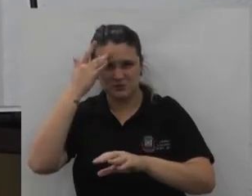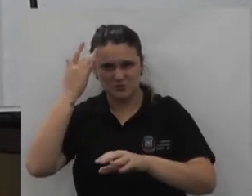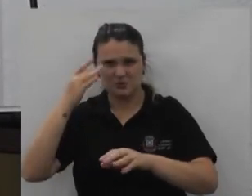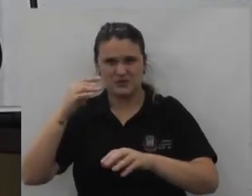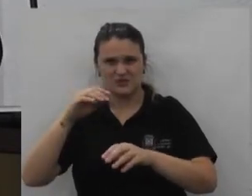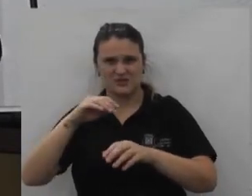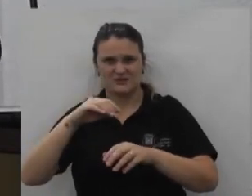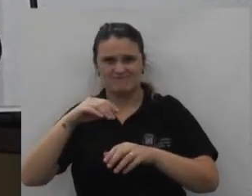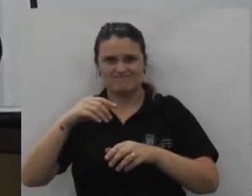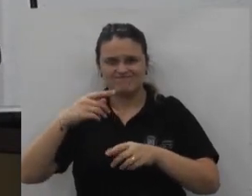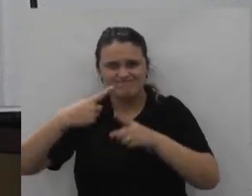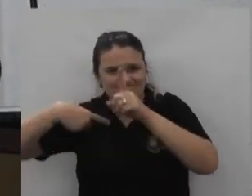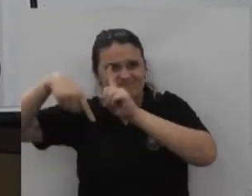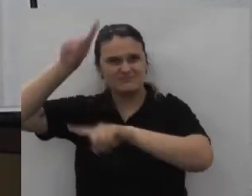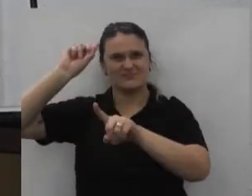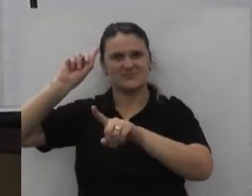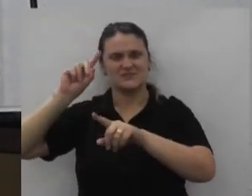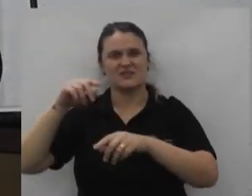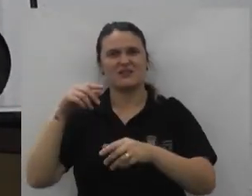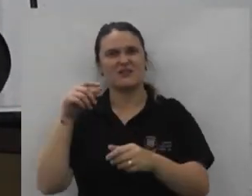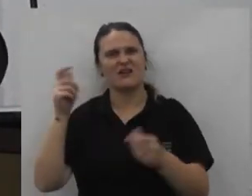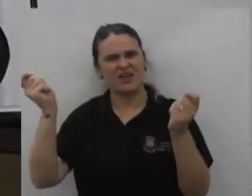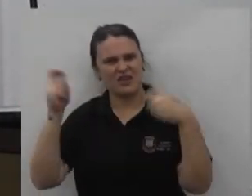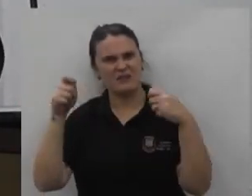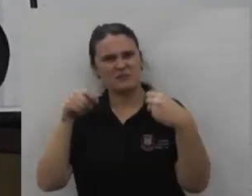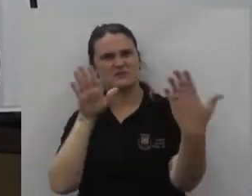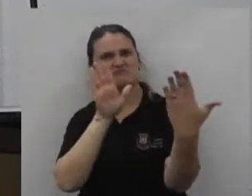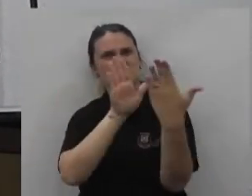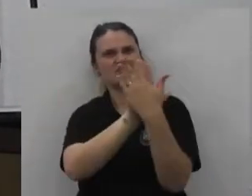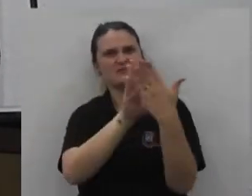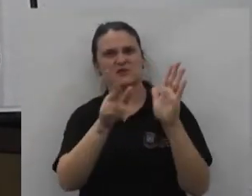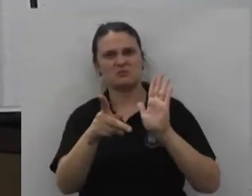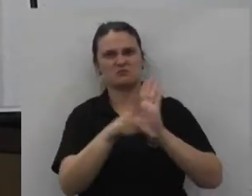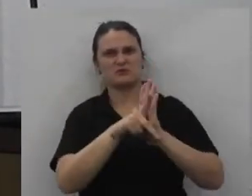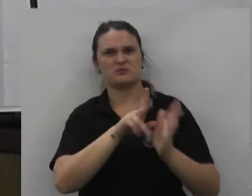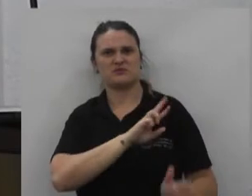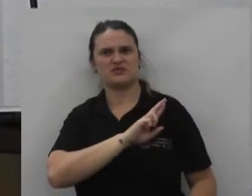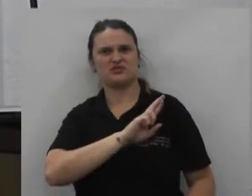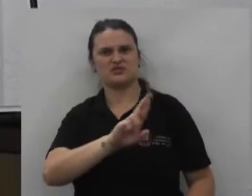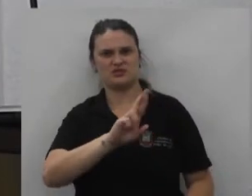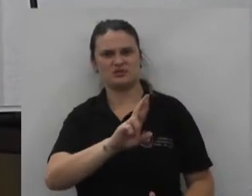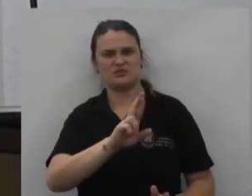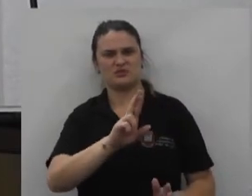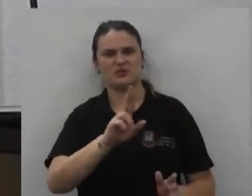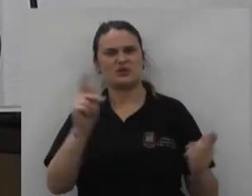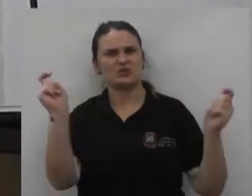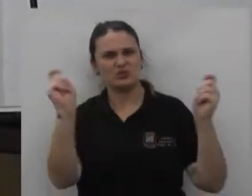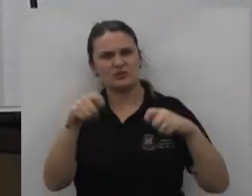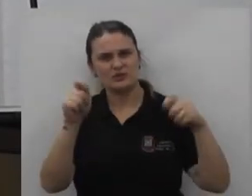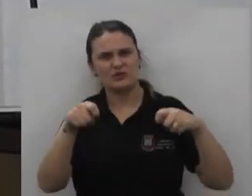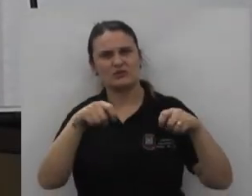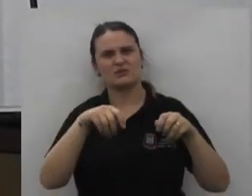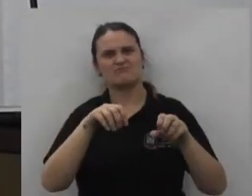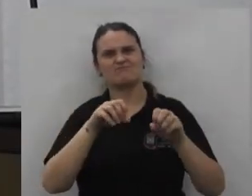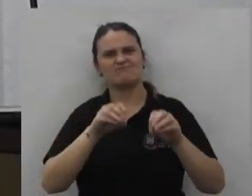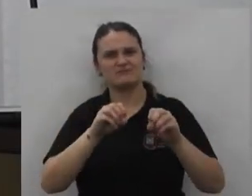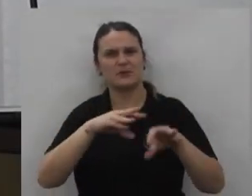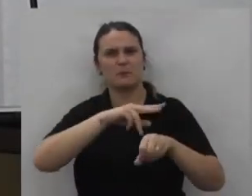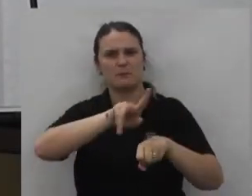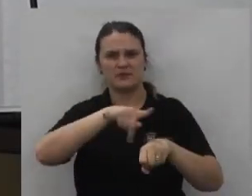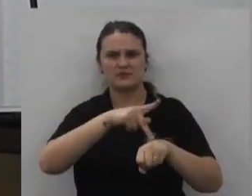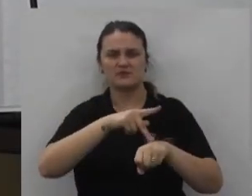que são capazes de enfrentarem até a sua própria religião e toda a formação de um país